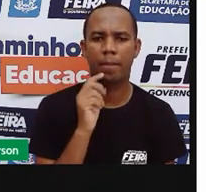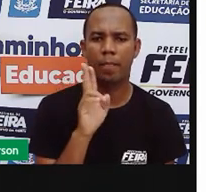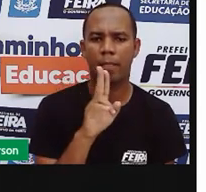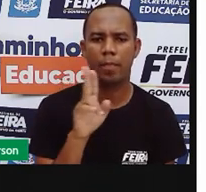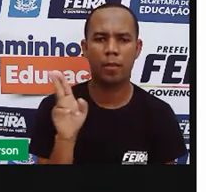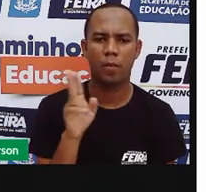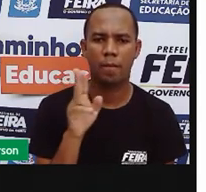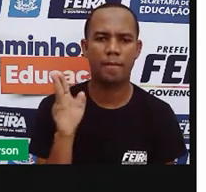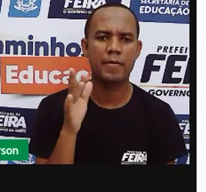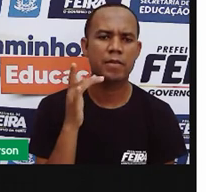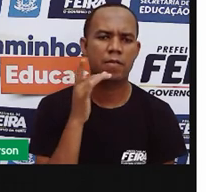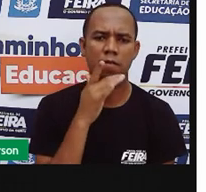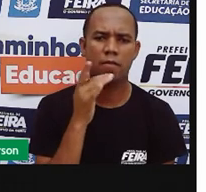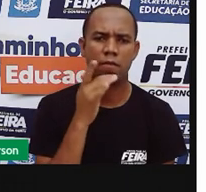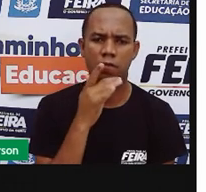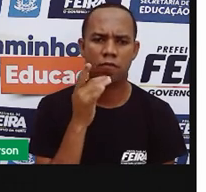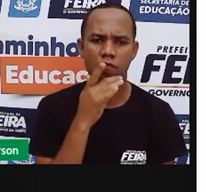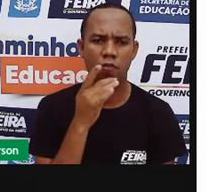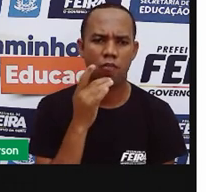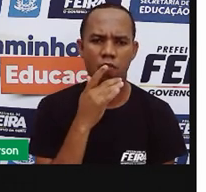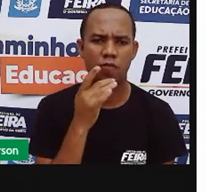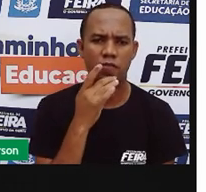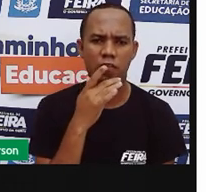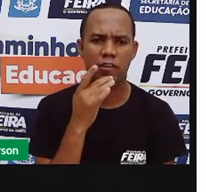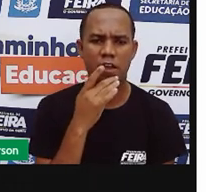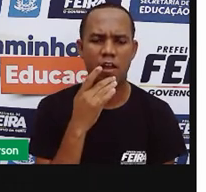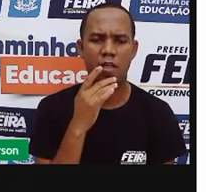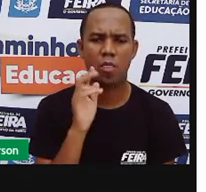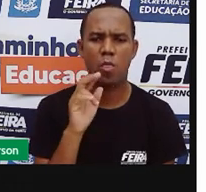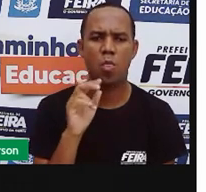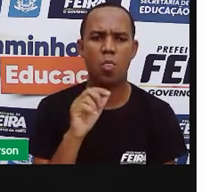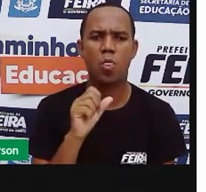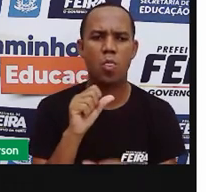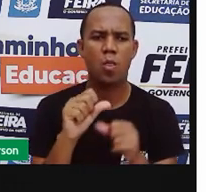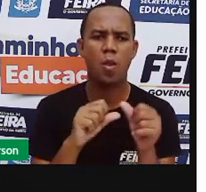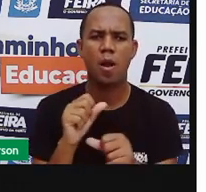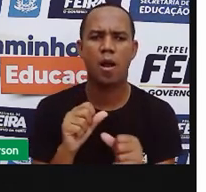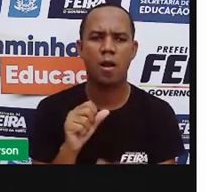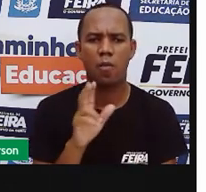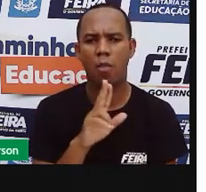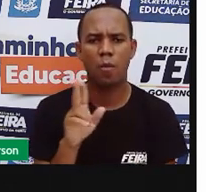gostosa, para dizer que a pizza realmente está muito boa?